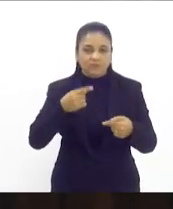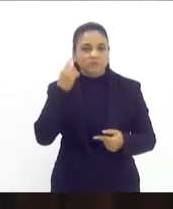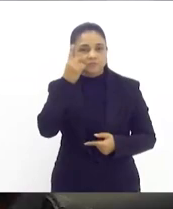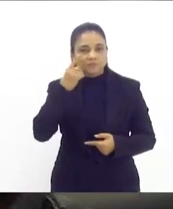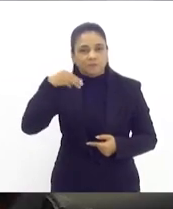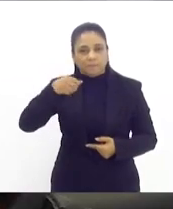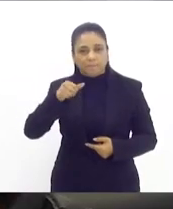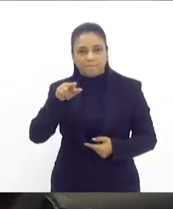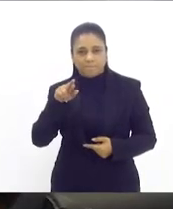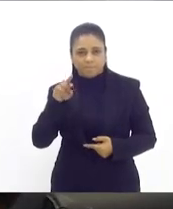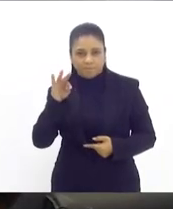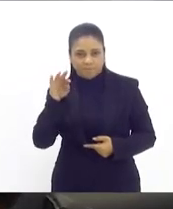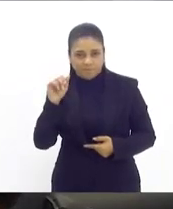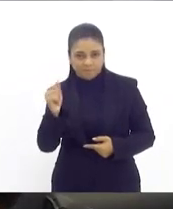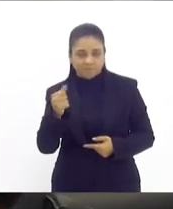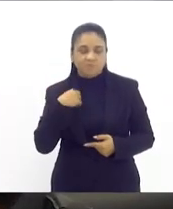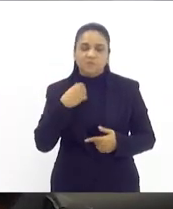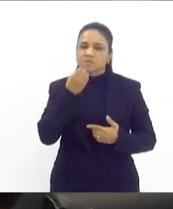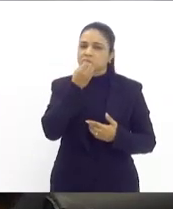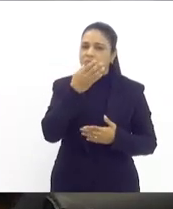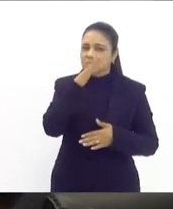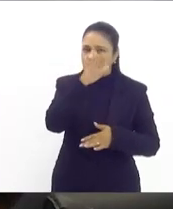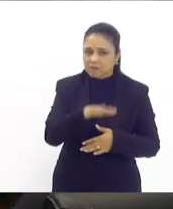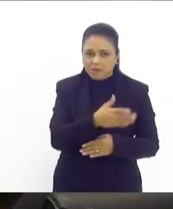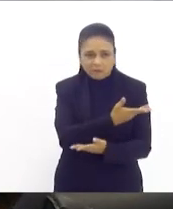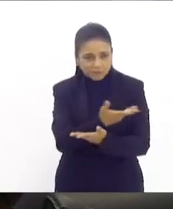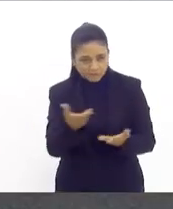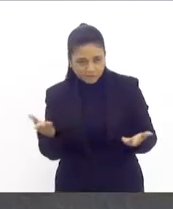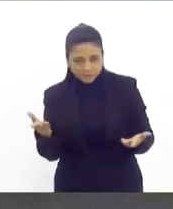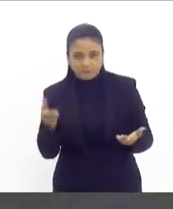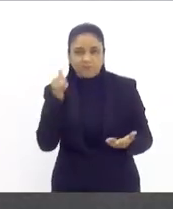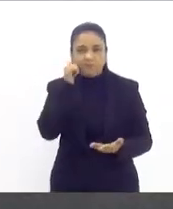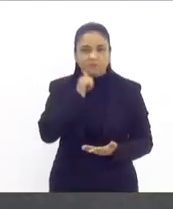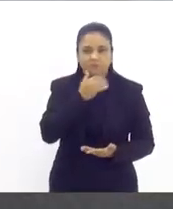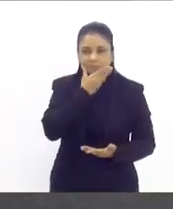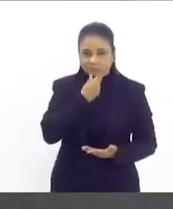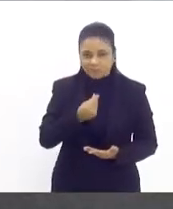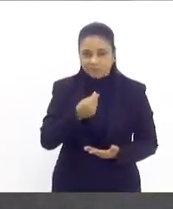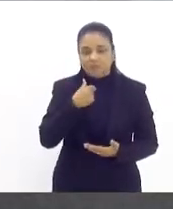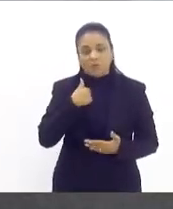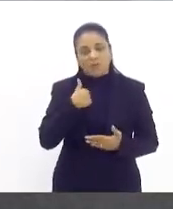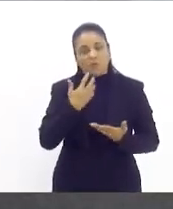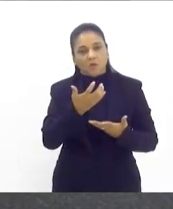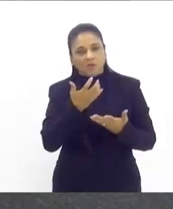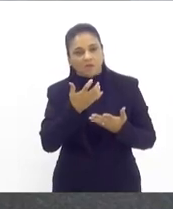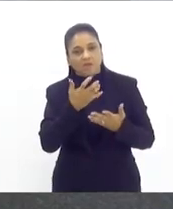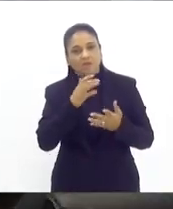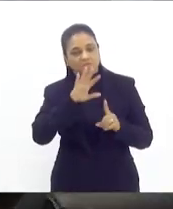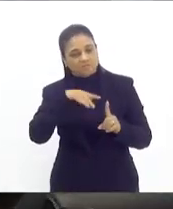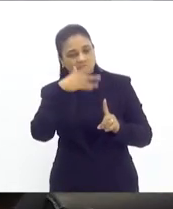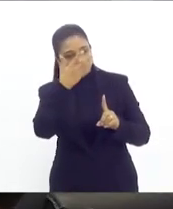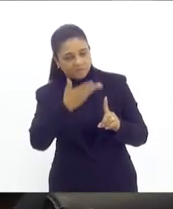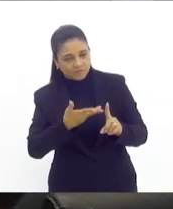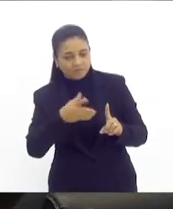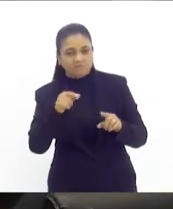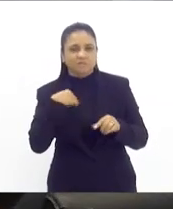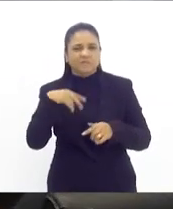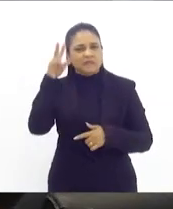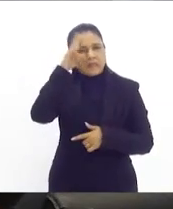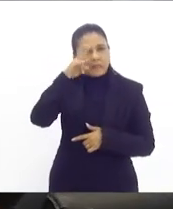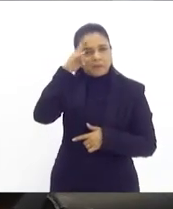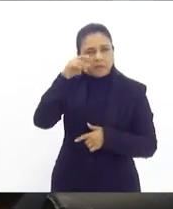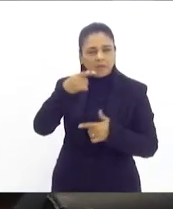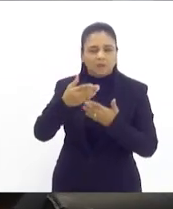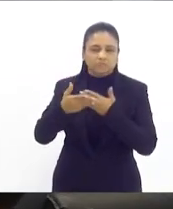por favor. Boa tarde a todas e todos. Eu queria fazer uma memória do que aconteceu aqui na legislatura